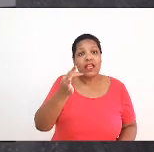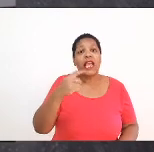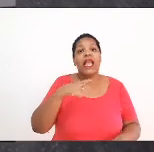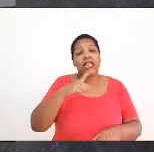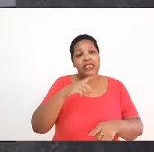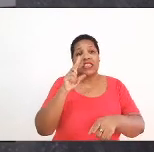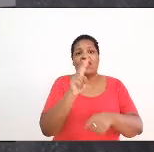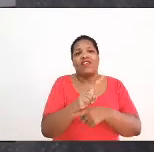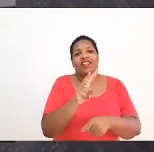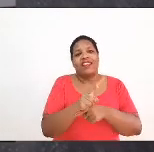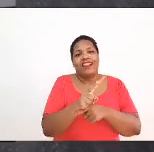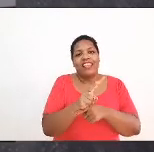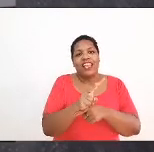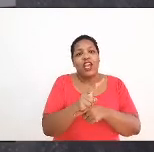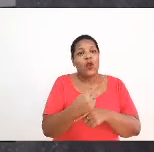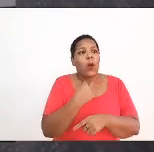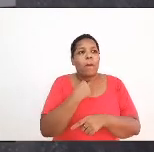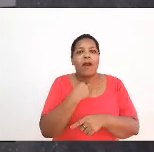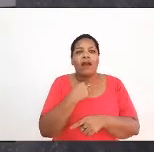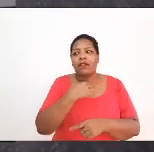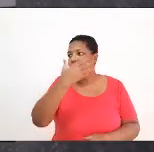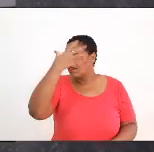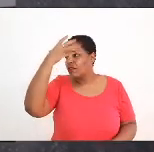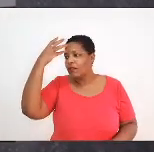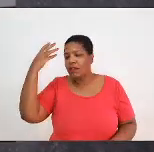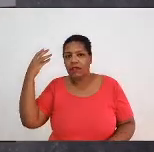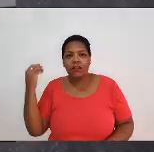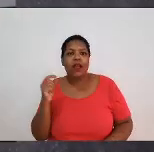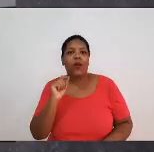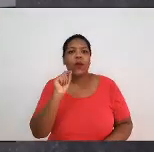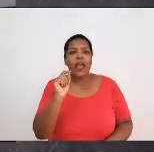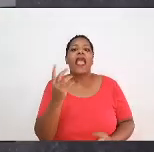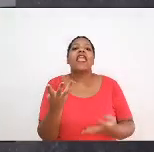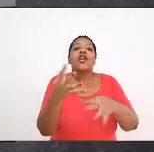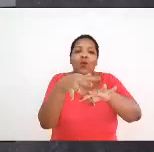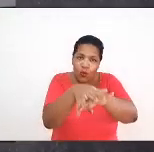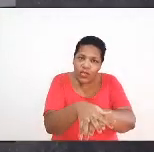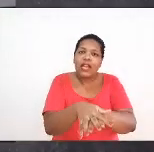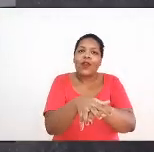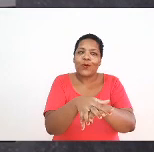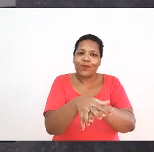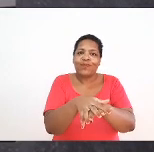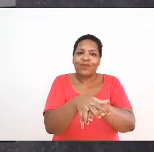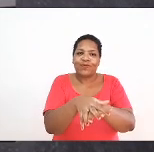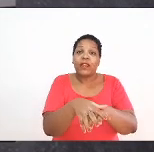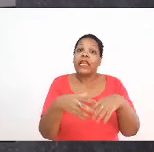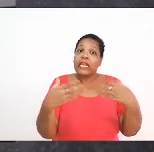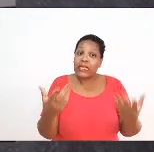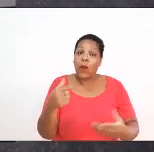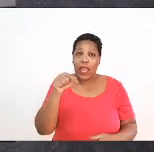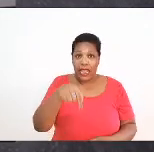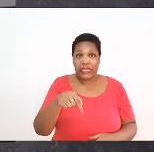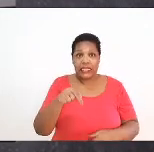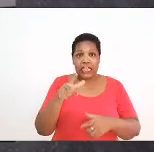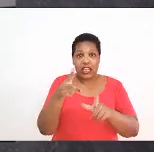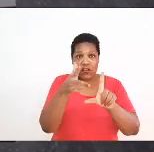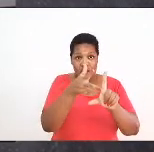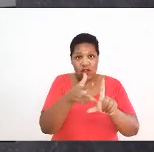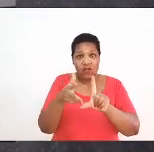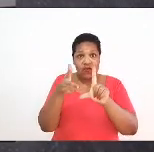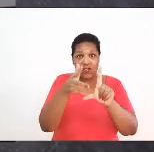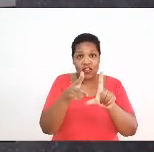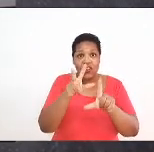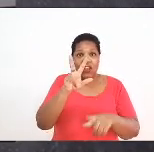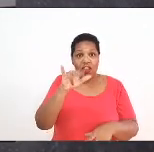inegociável da psicologia, da perspectiva de inclusão, então esse nosso vídeo, ele vai sair agora, no primeiro